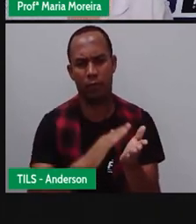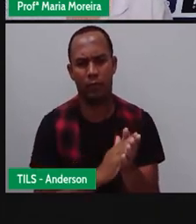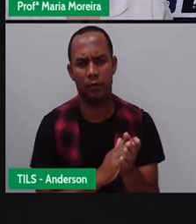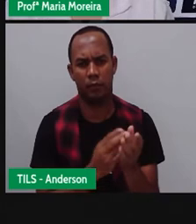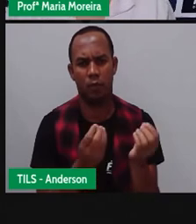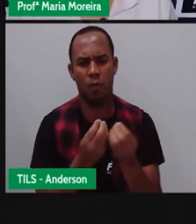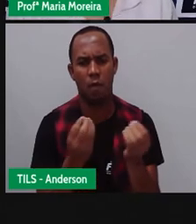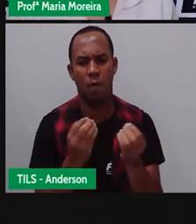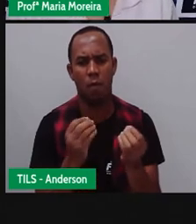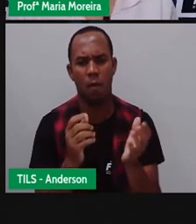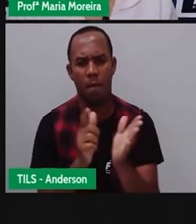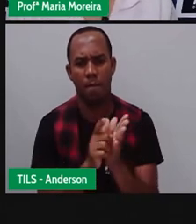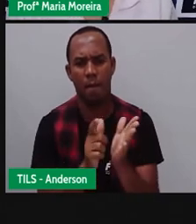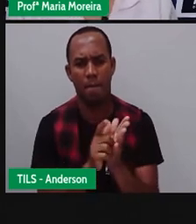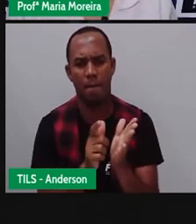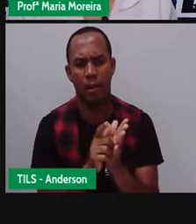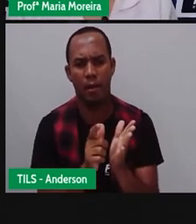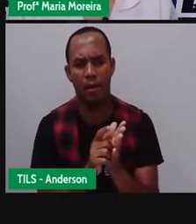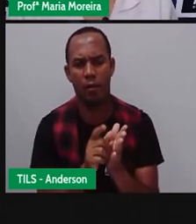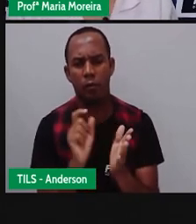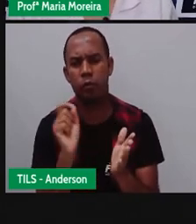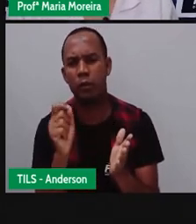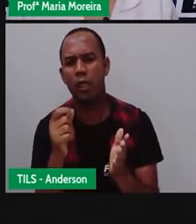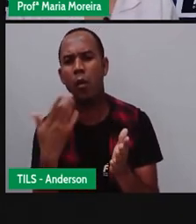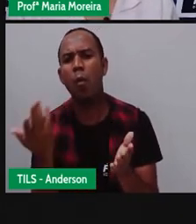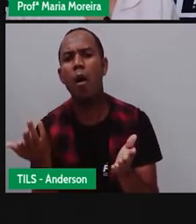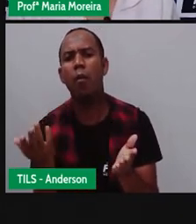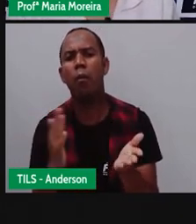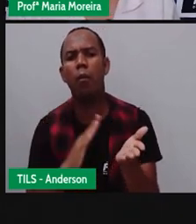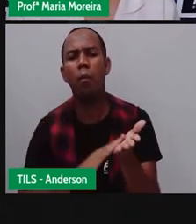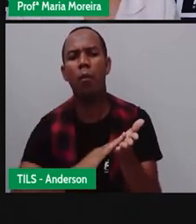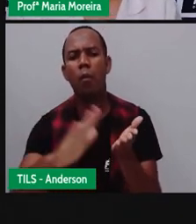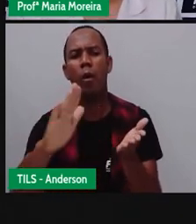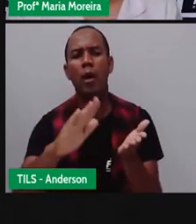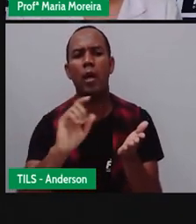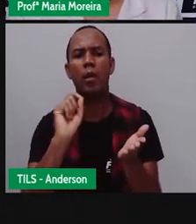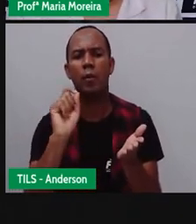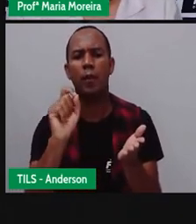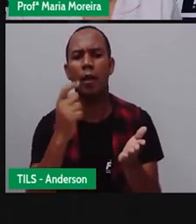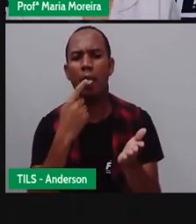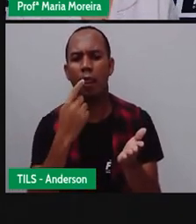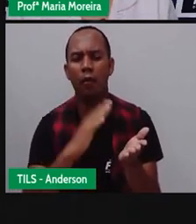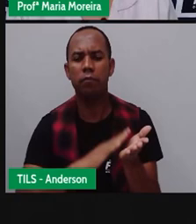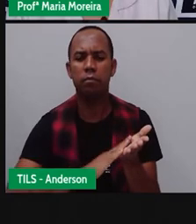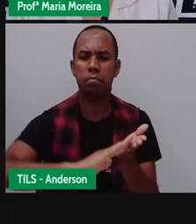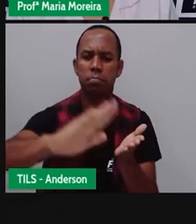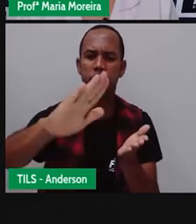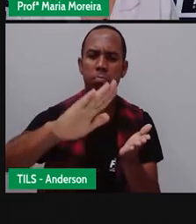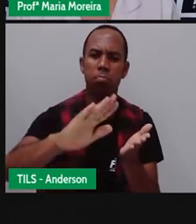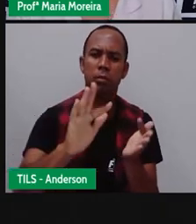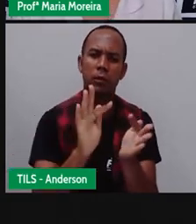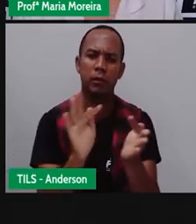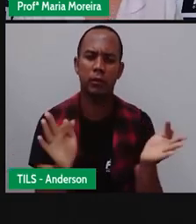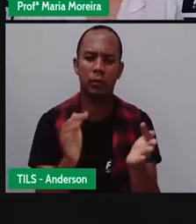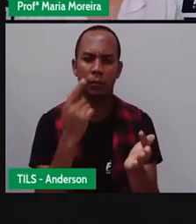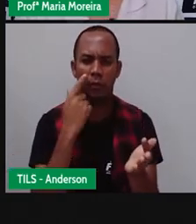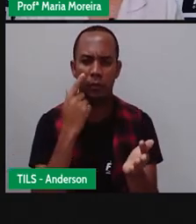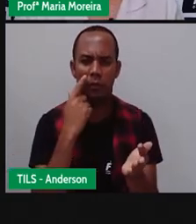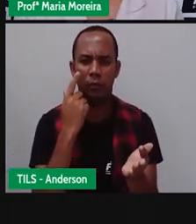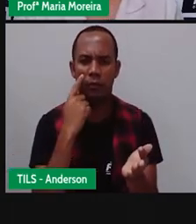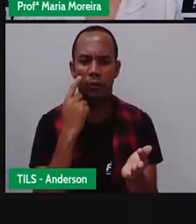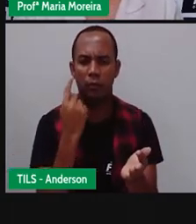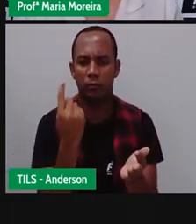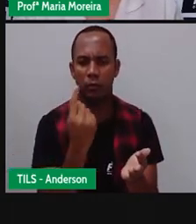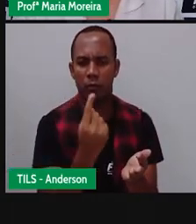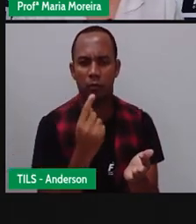mensagem escrita em papel, geralmente enviada pelo correio? O que é? É uma mensagem curta? Vamos ver o que é que é